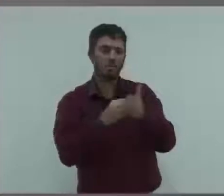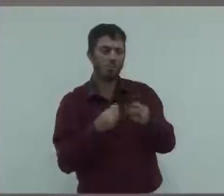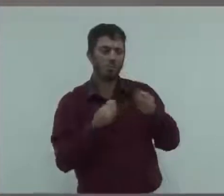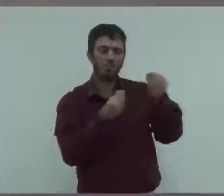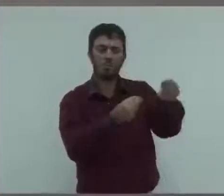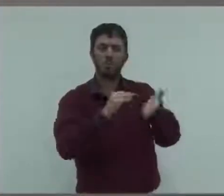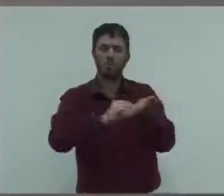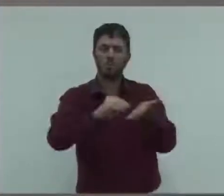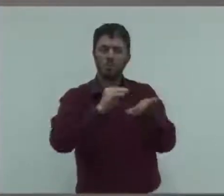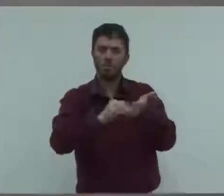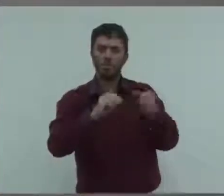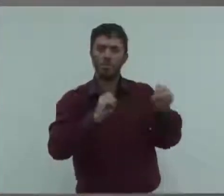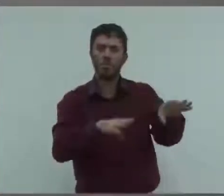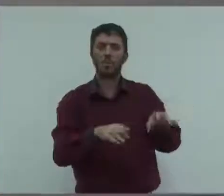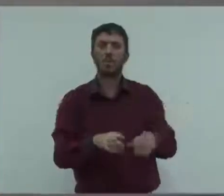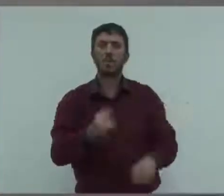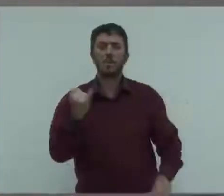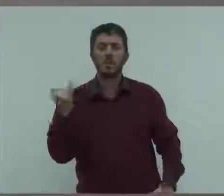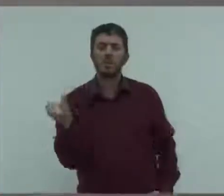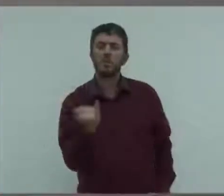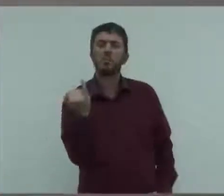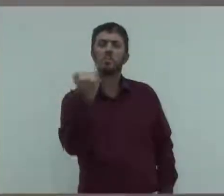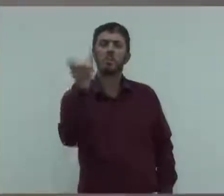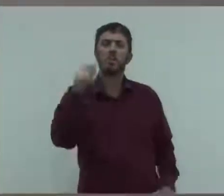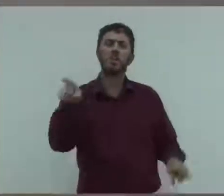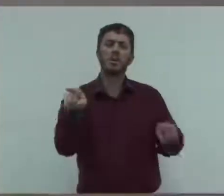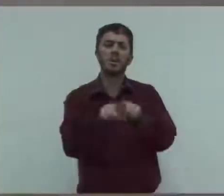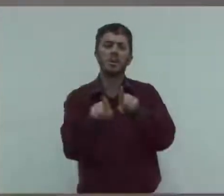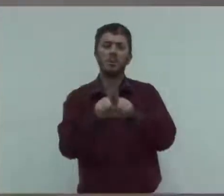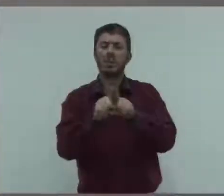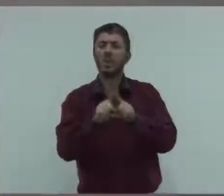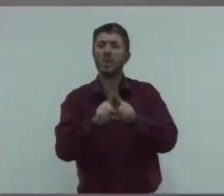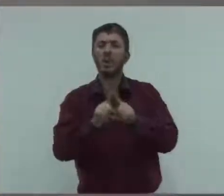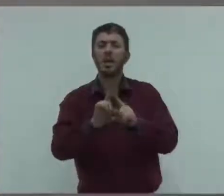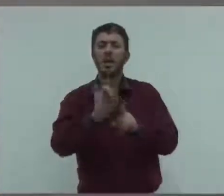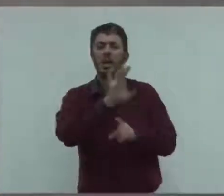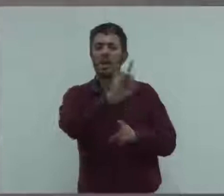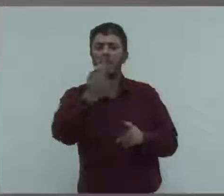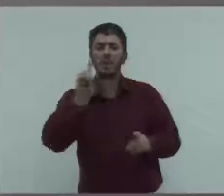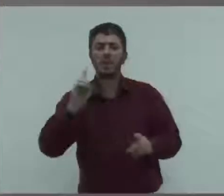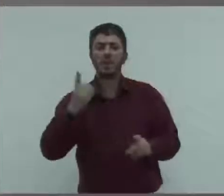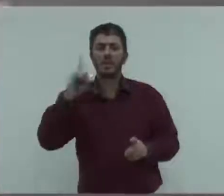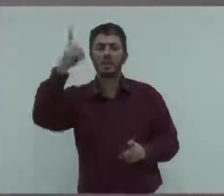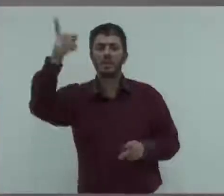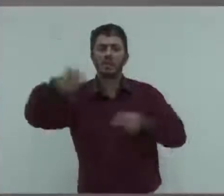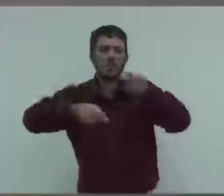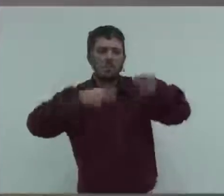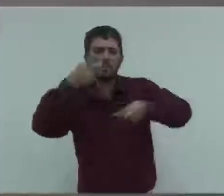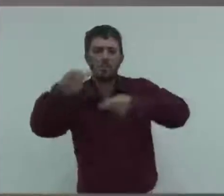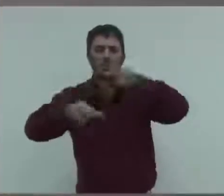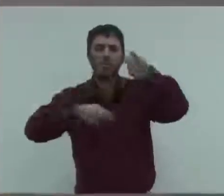Foi importante ouvir também dos diretores o entendimento que é